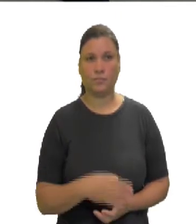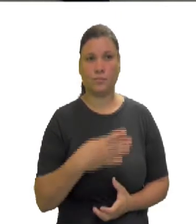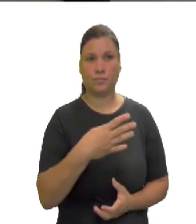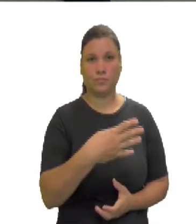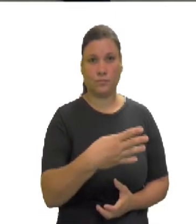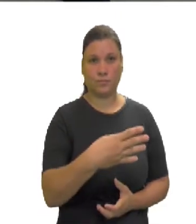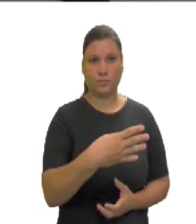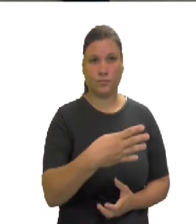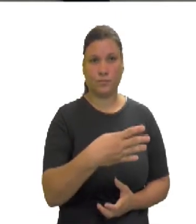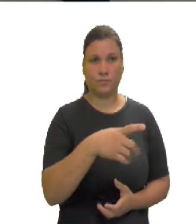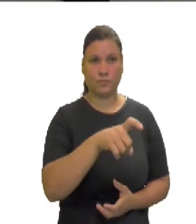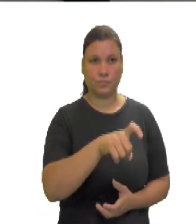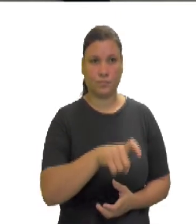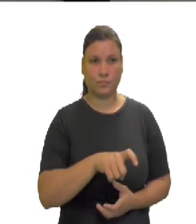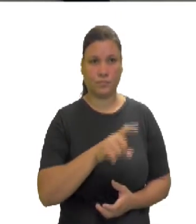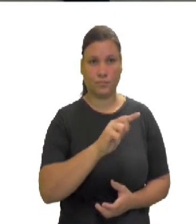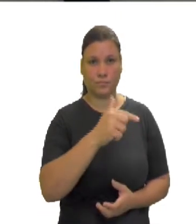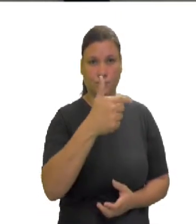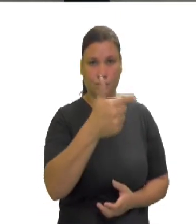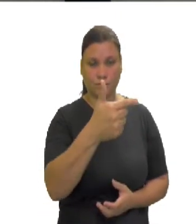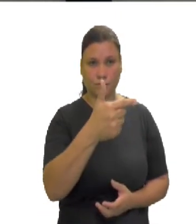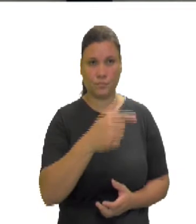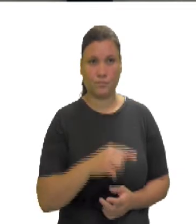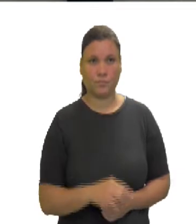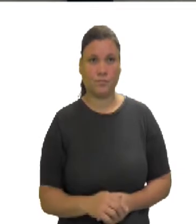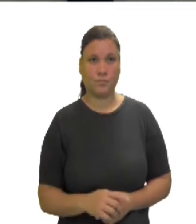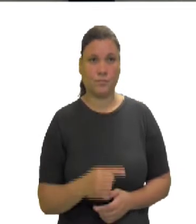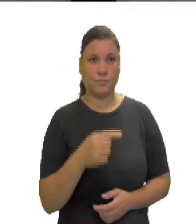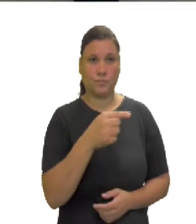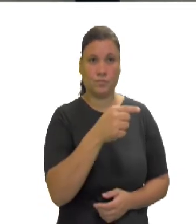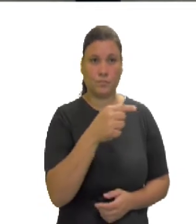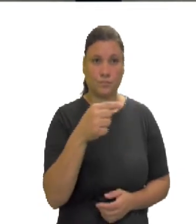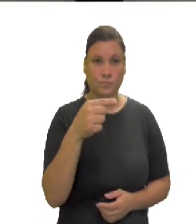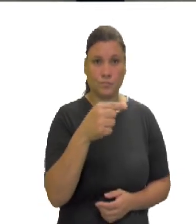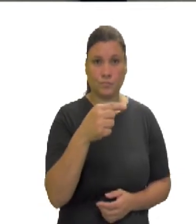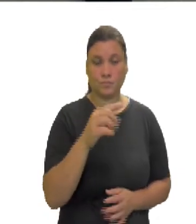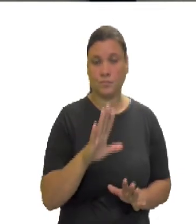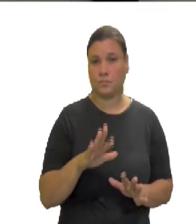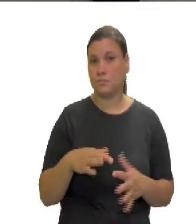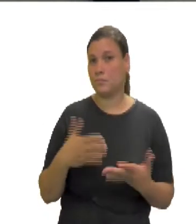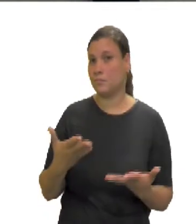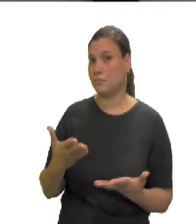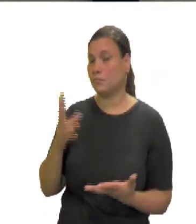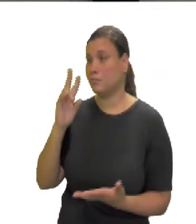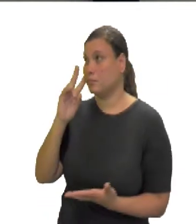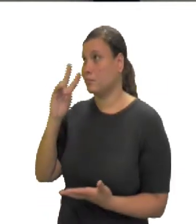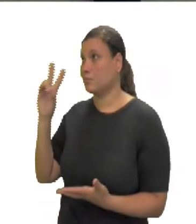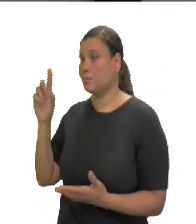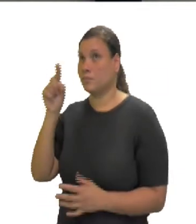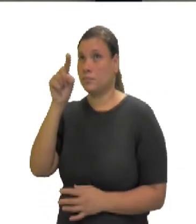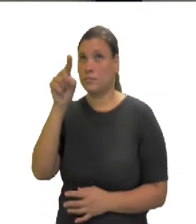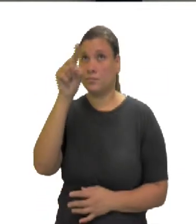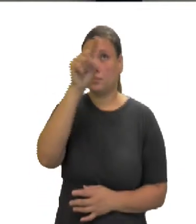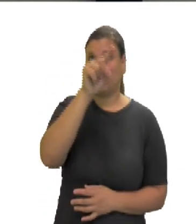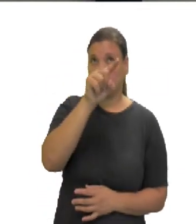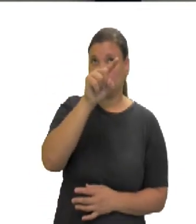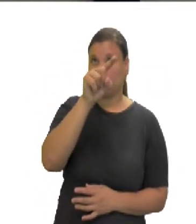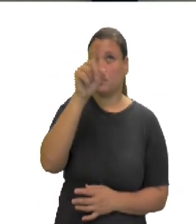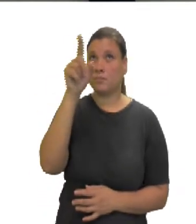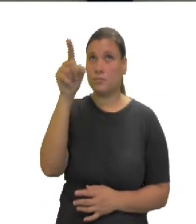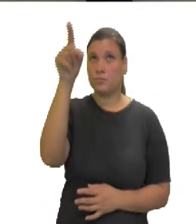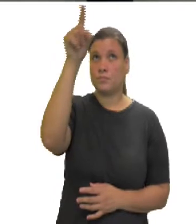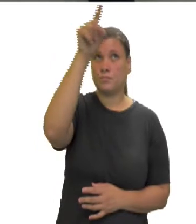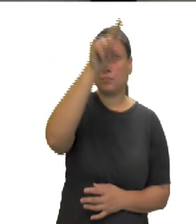4X ao quadrado, menos... Vejam aqui. 2X vezes